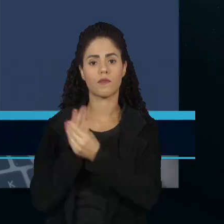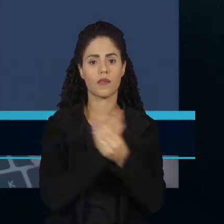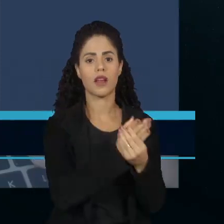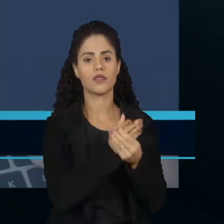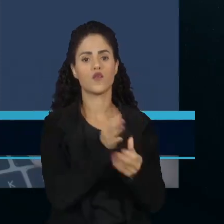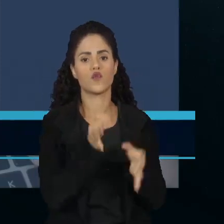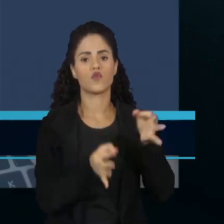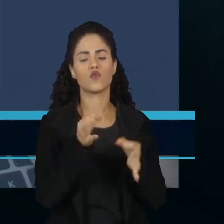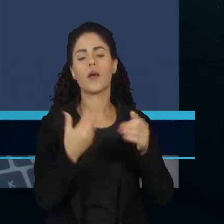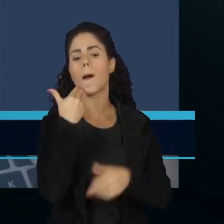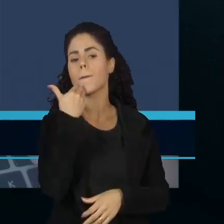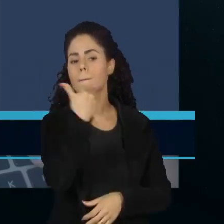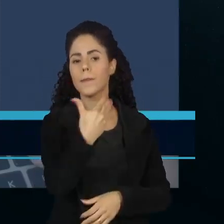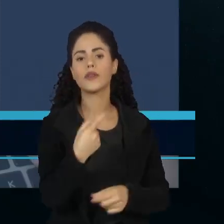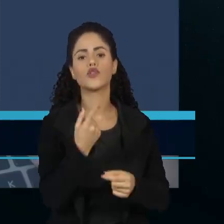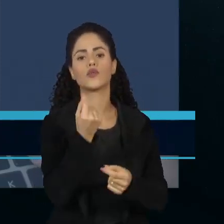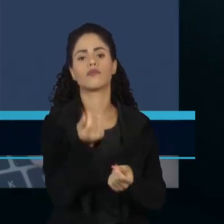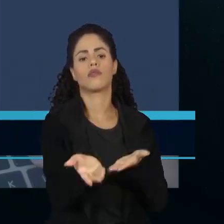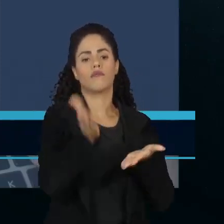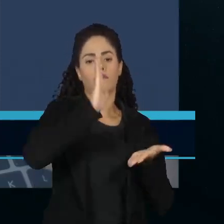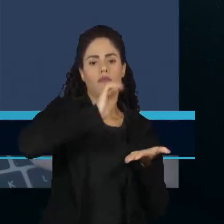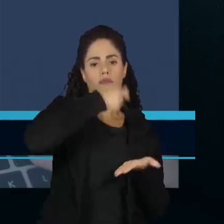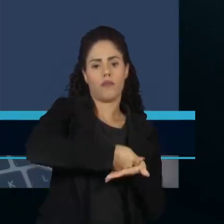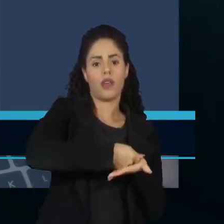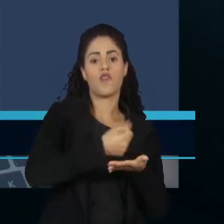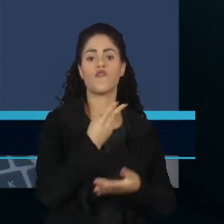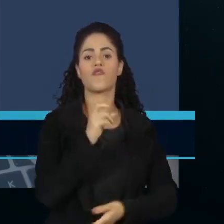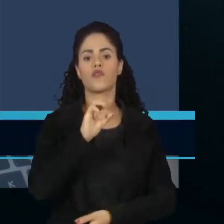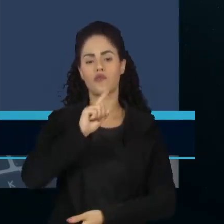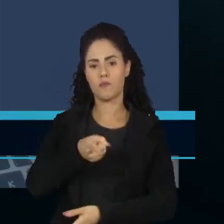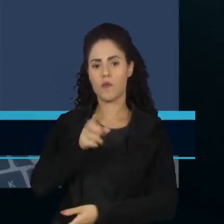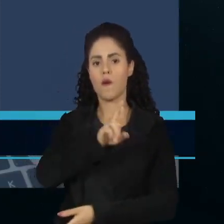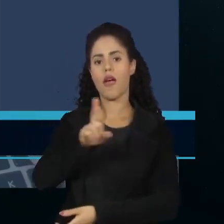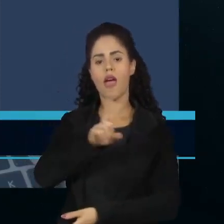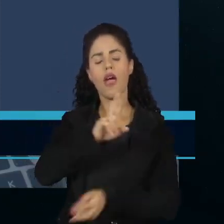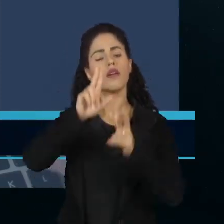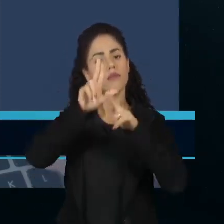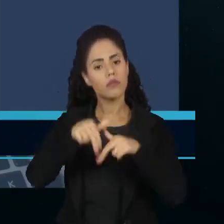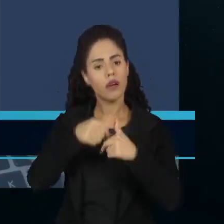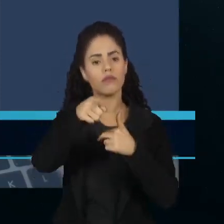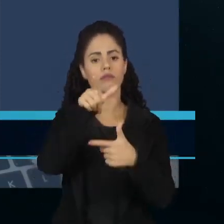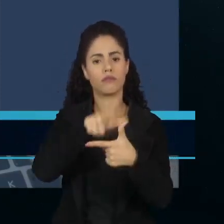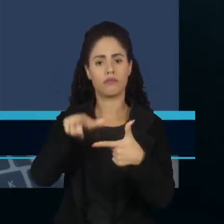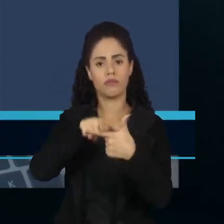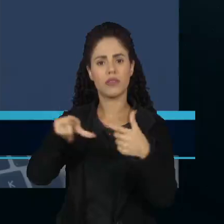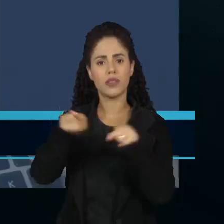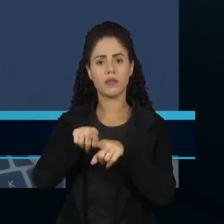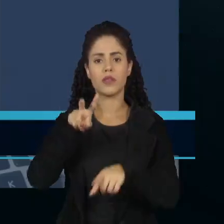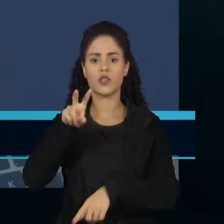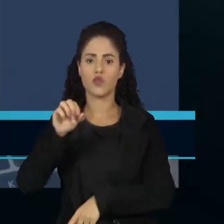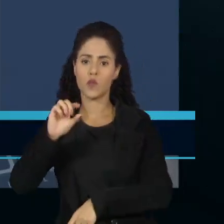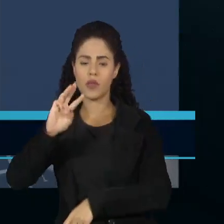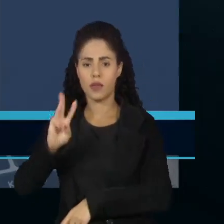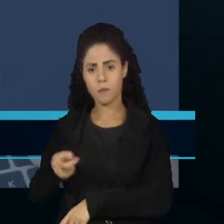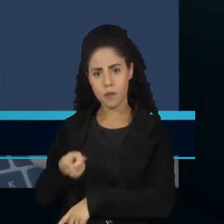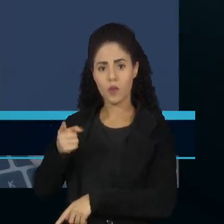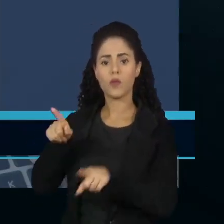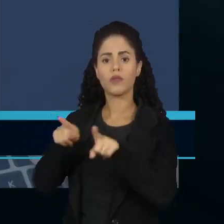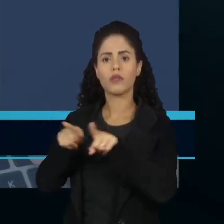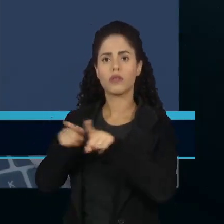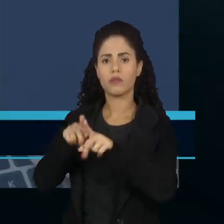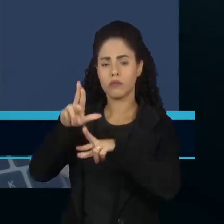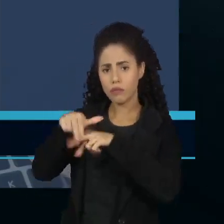Justiça, pedindo indenização no valor de 20 mil reais por danos morais e 50 mil reais